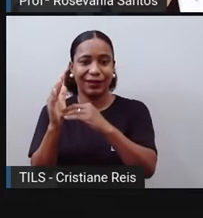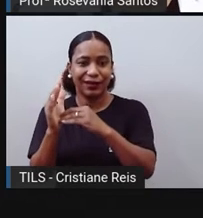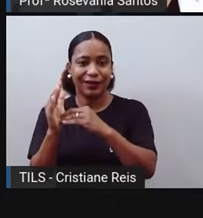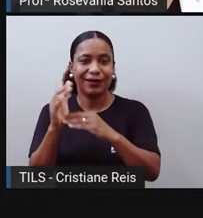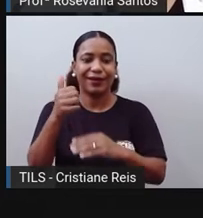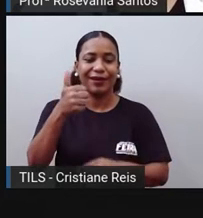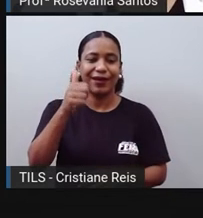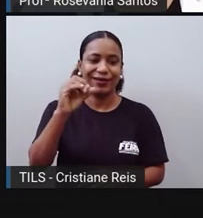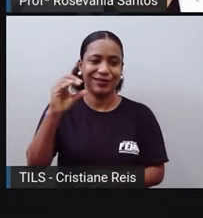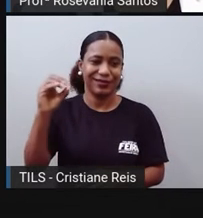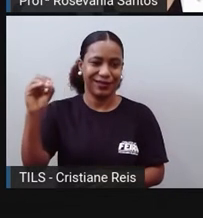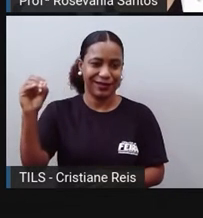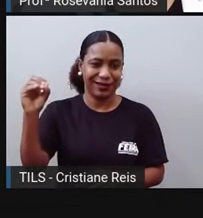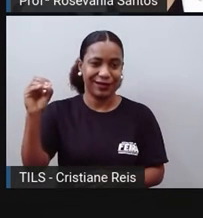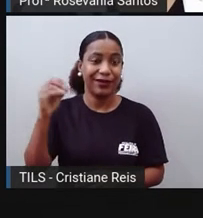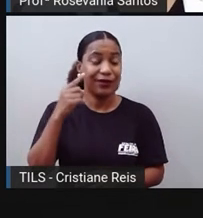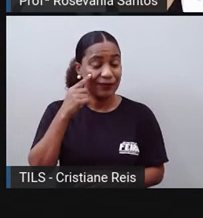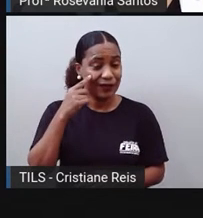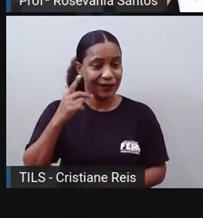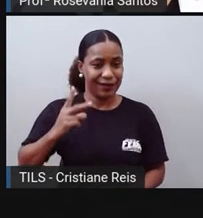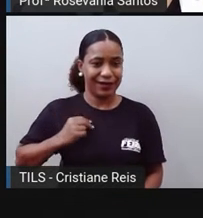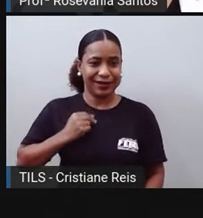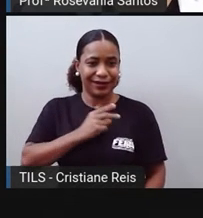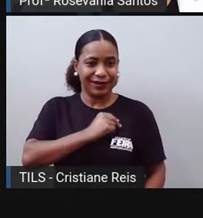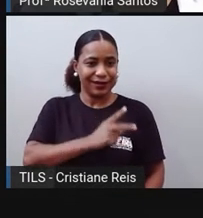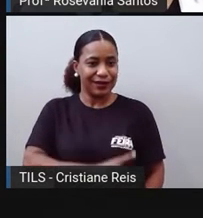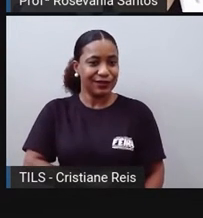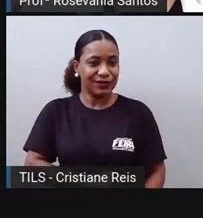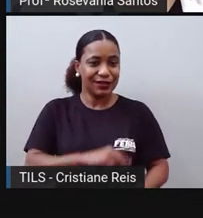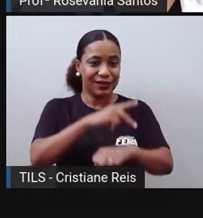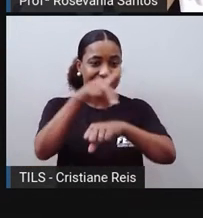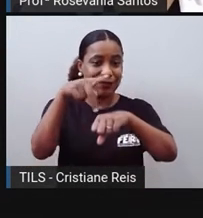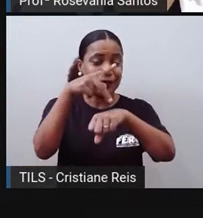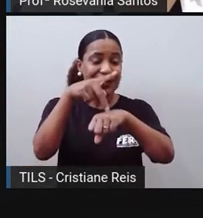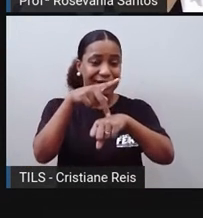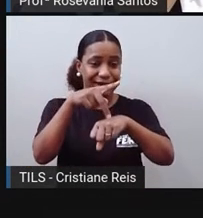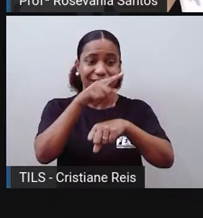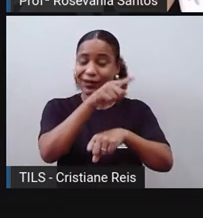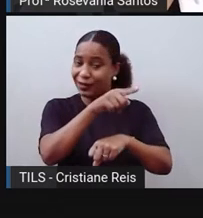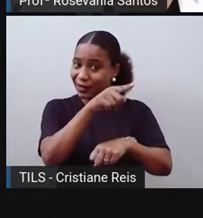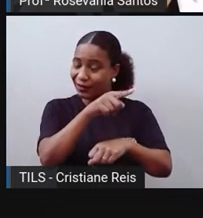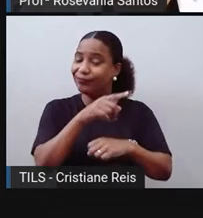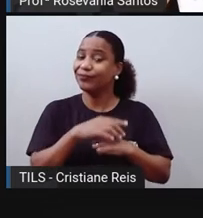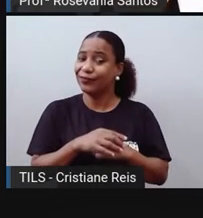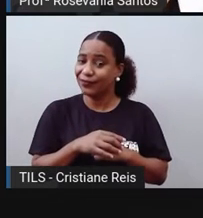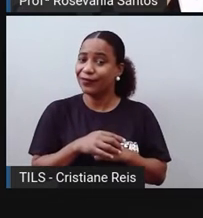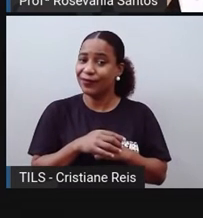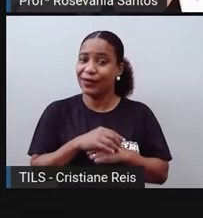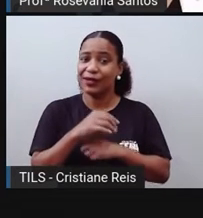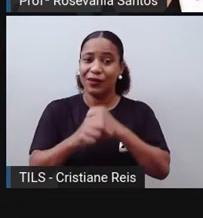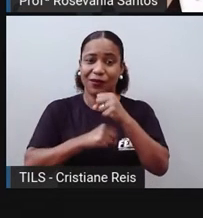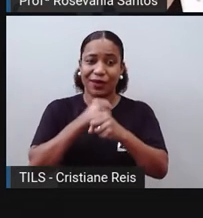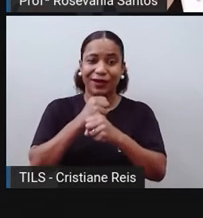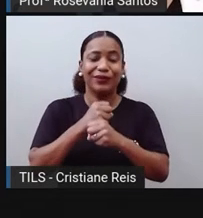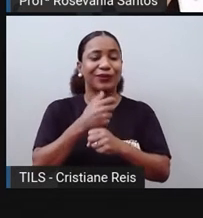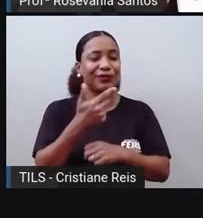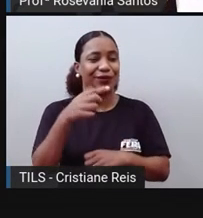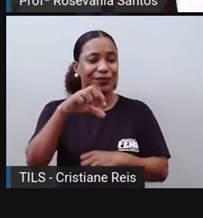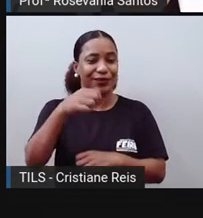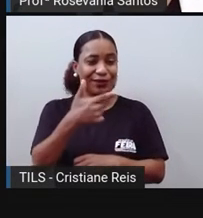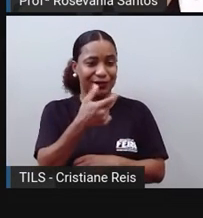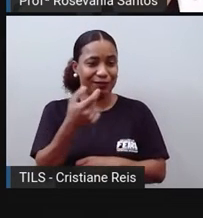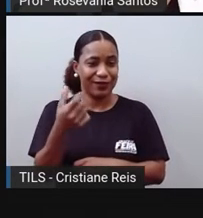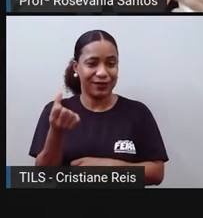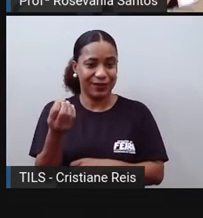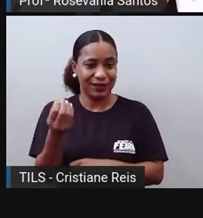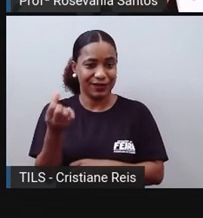Eu percebo, né? Que na China, em 2016, que está mudando muito os dados agora, logo, logo acredita-se que a